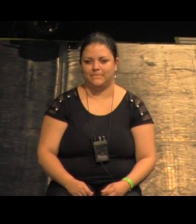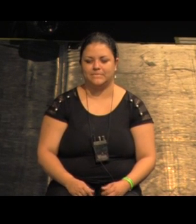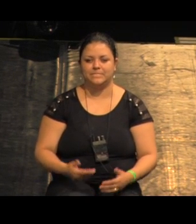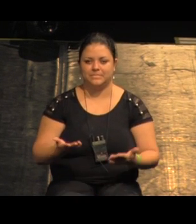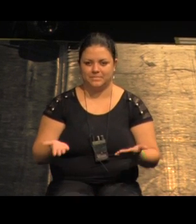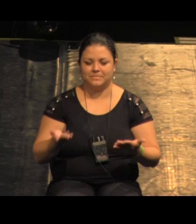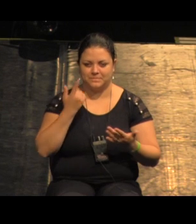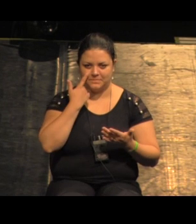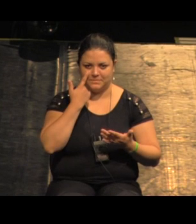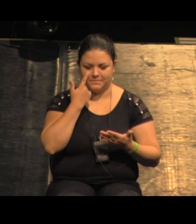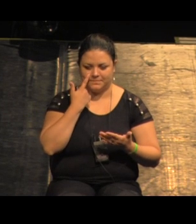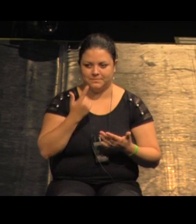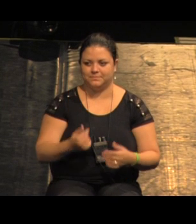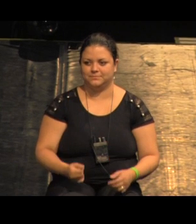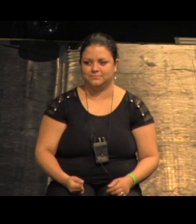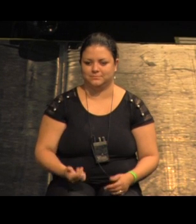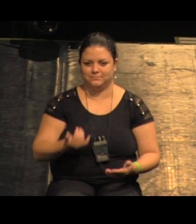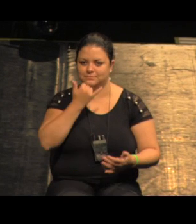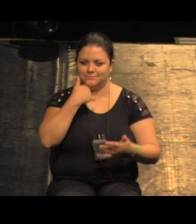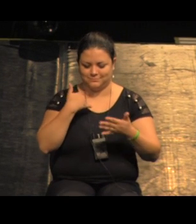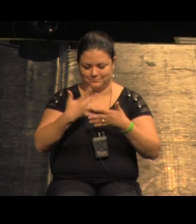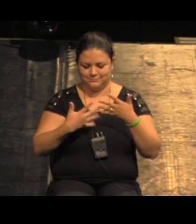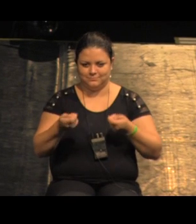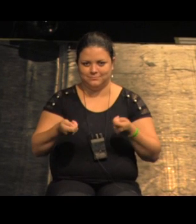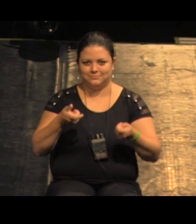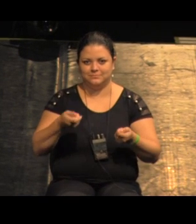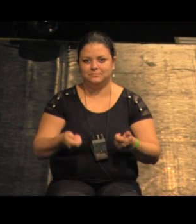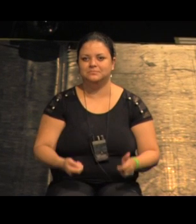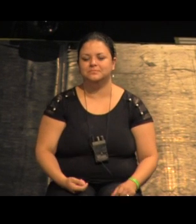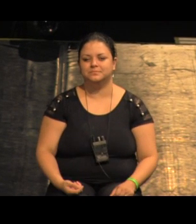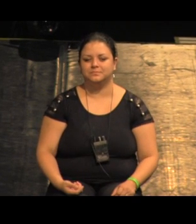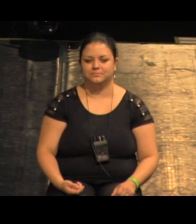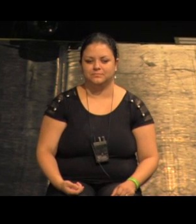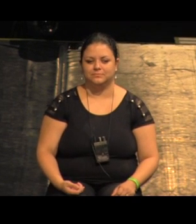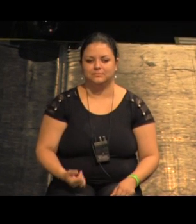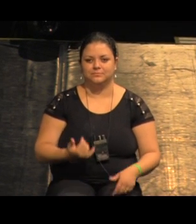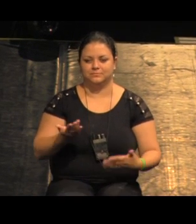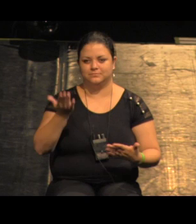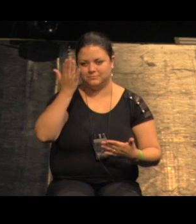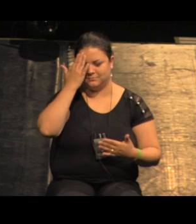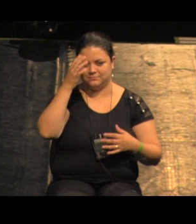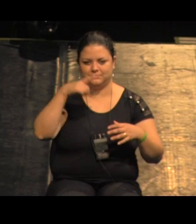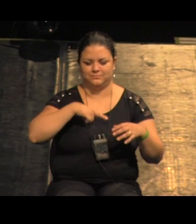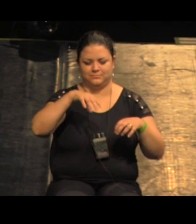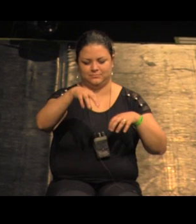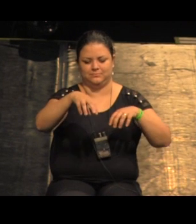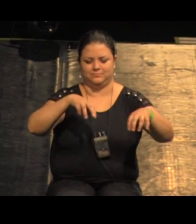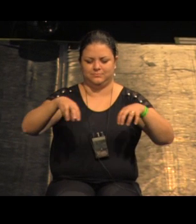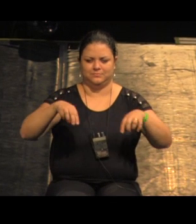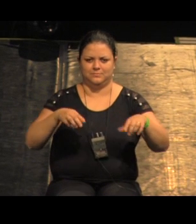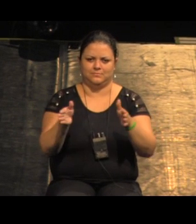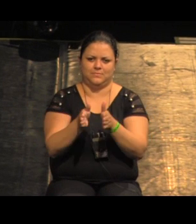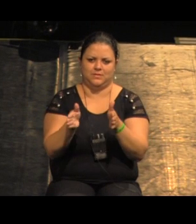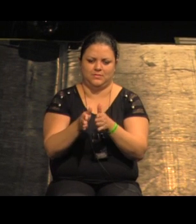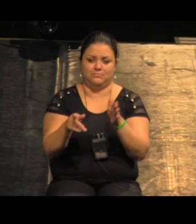então vamos ver tá até me atrapalhei aqui o que era ah então o que tem de pequenos estabelecimentos de cultura galerias de